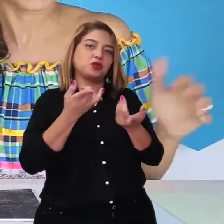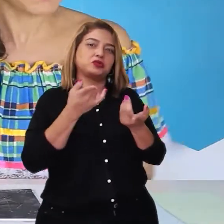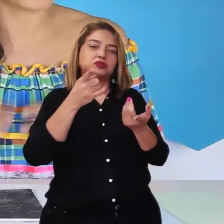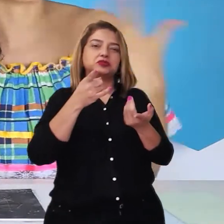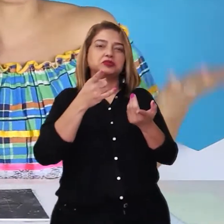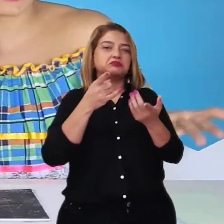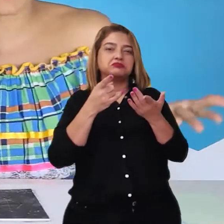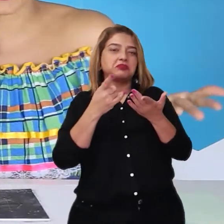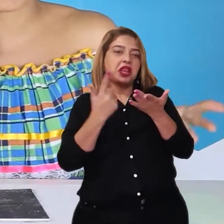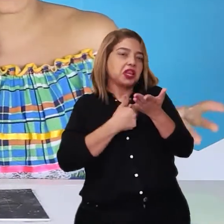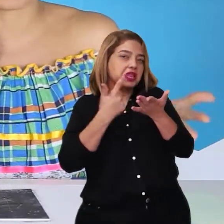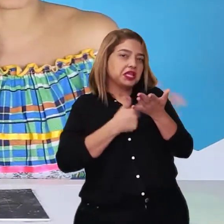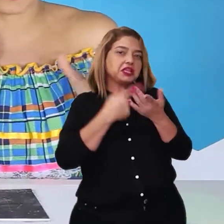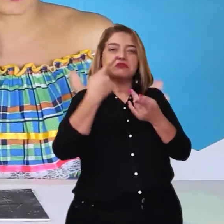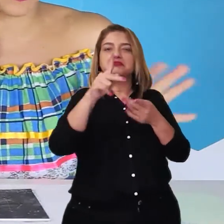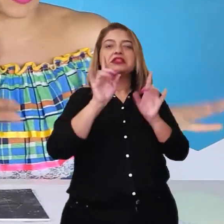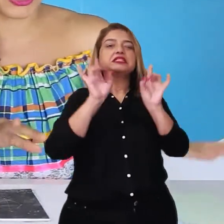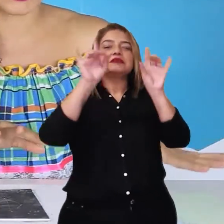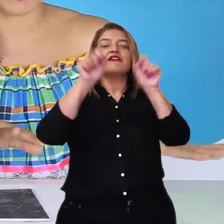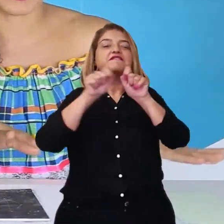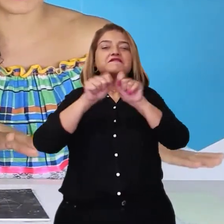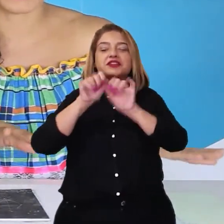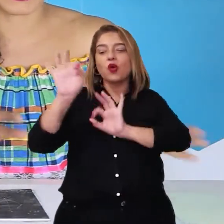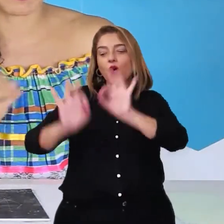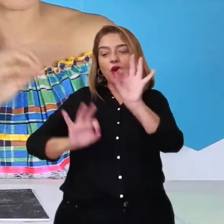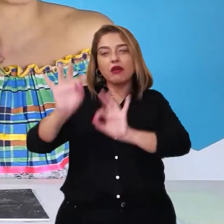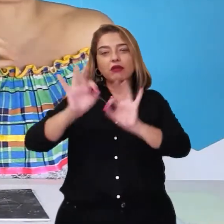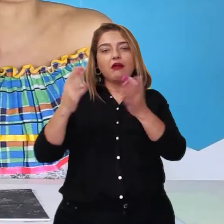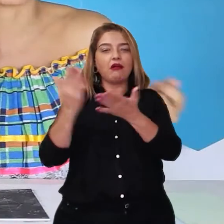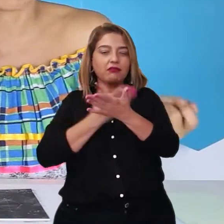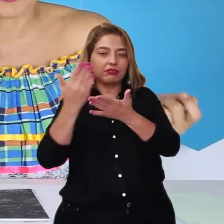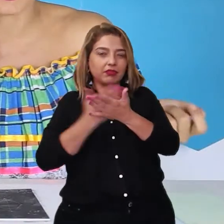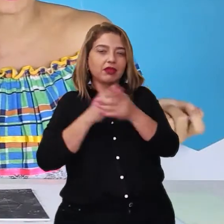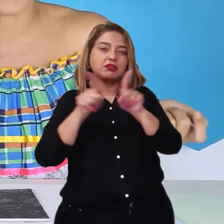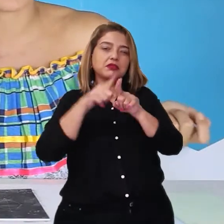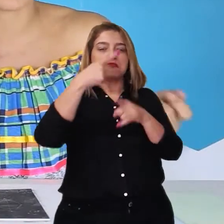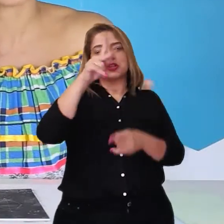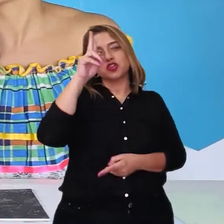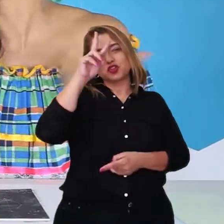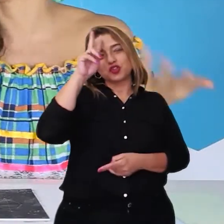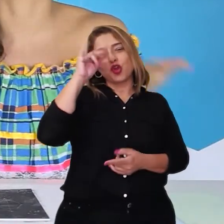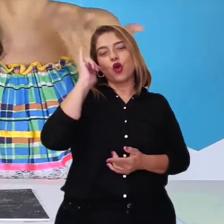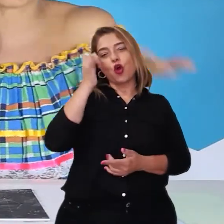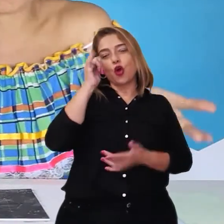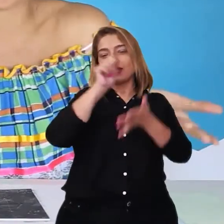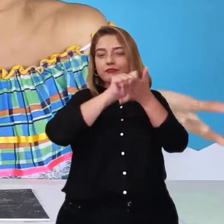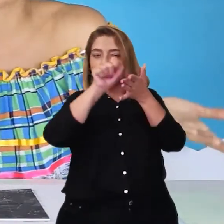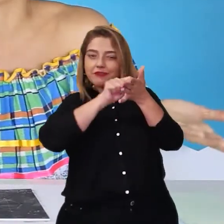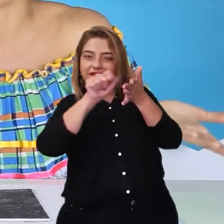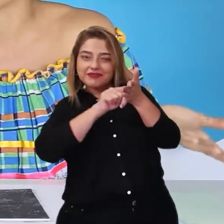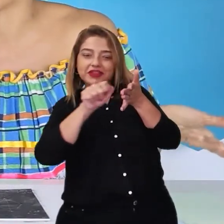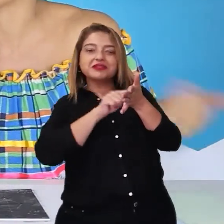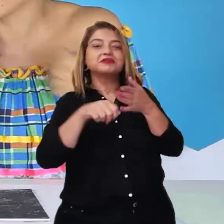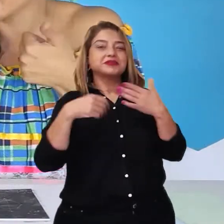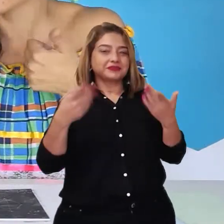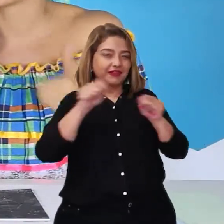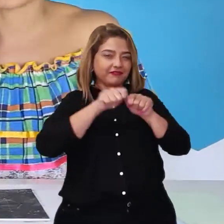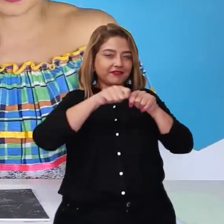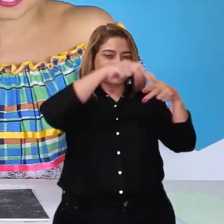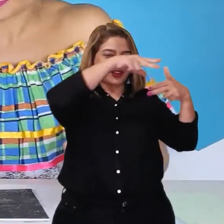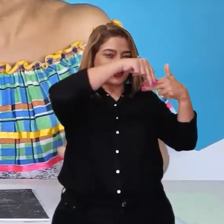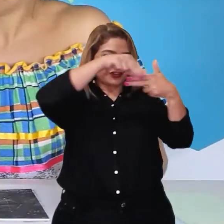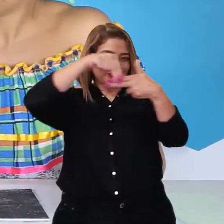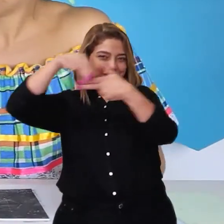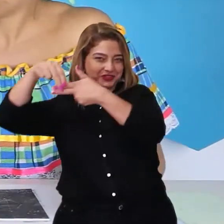diário. Pode fazer um caderno especial como a gente tá fazendo aqui pra depois você escrever uma história. Quem sabe você não escreve até uma história em cordel, né?